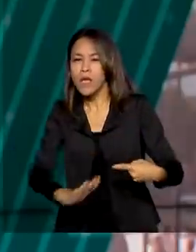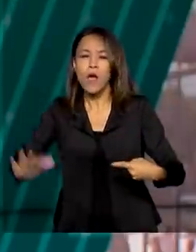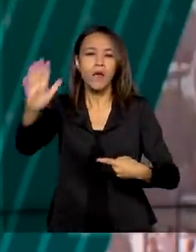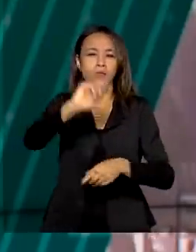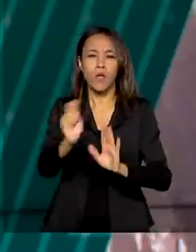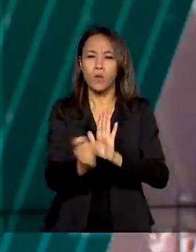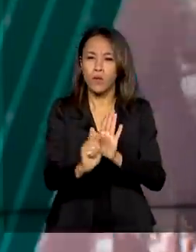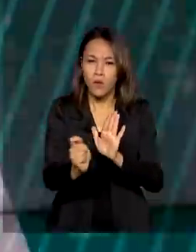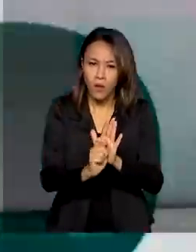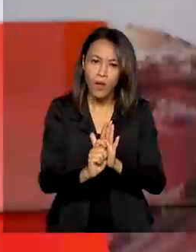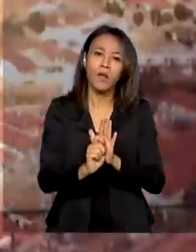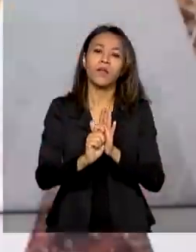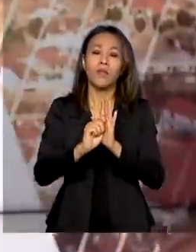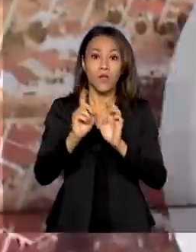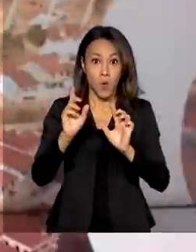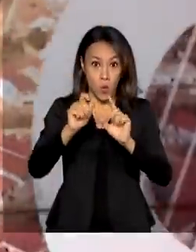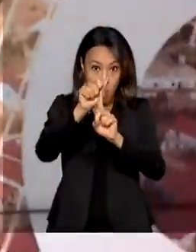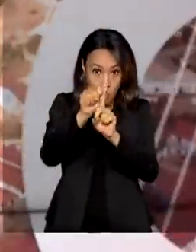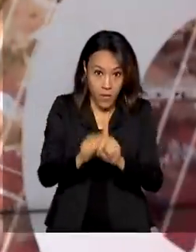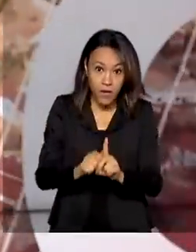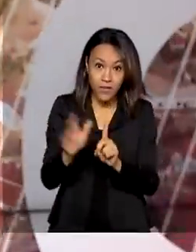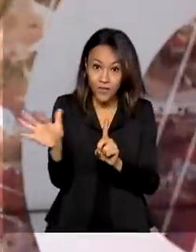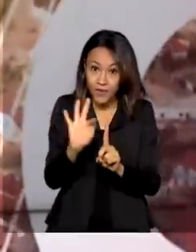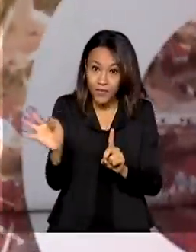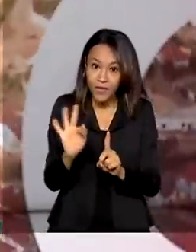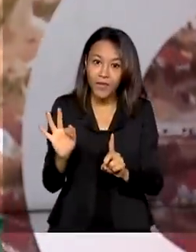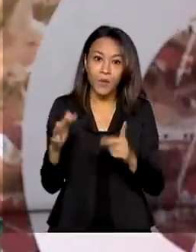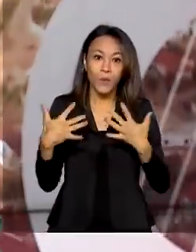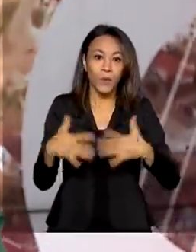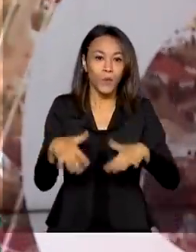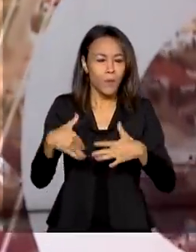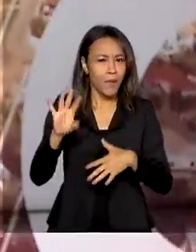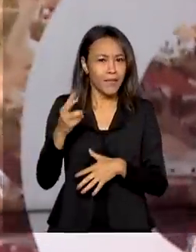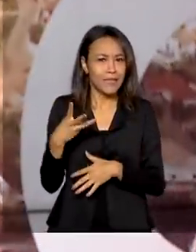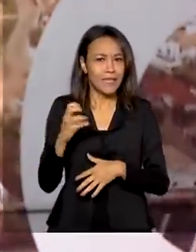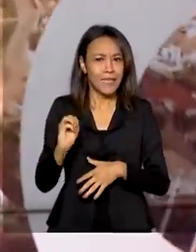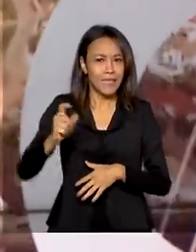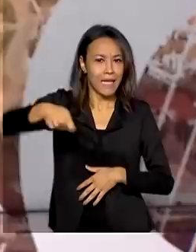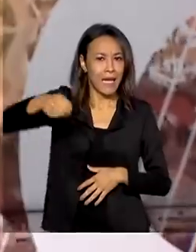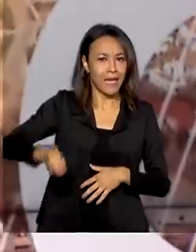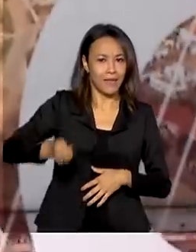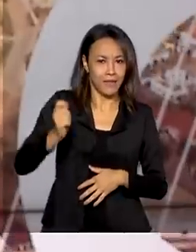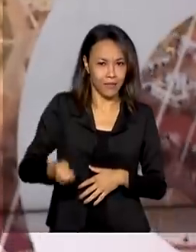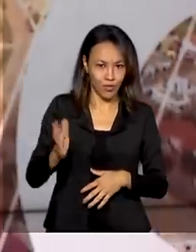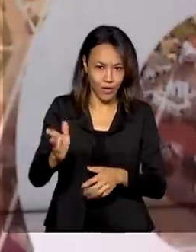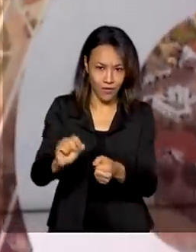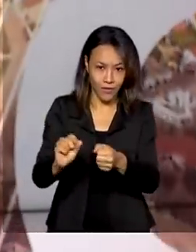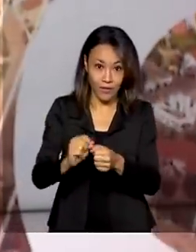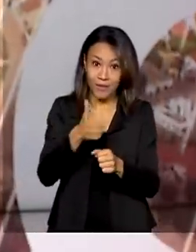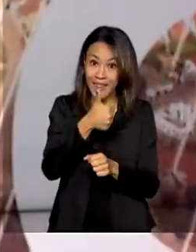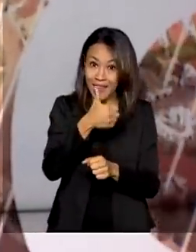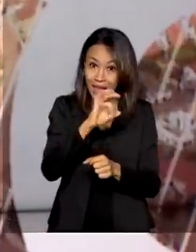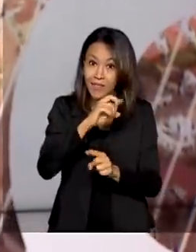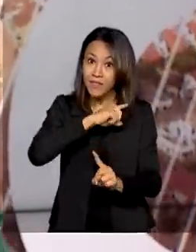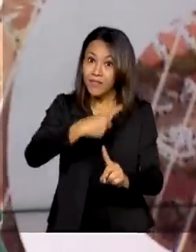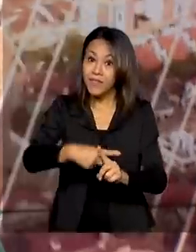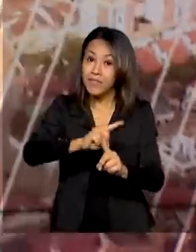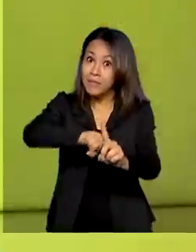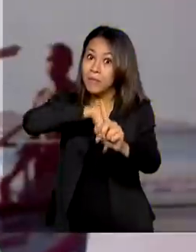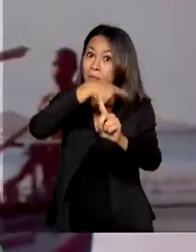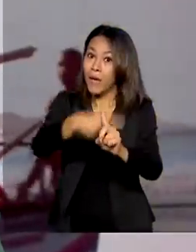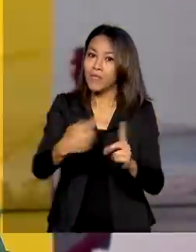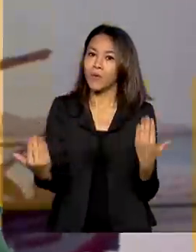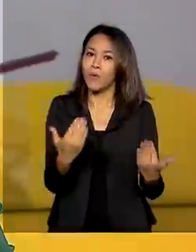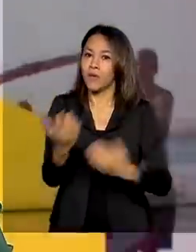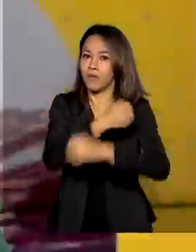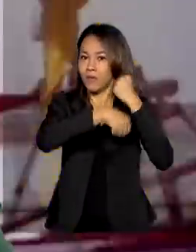Segurança Pública fechou o mês de fevereiro com mais de 30 leilões realizados. Dez vezes mais que no mesmo período do ano